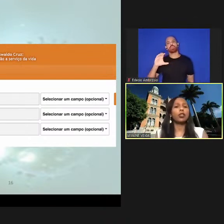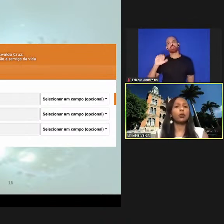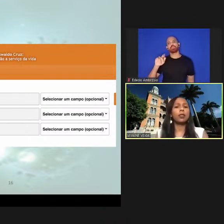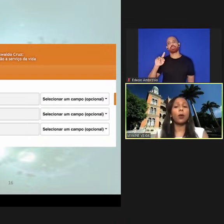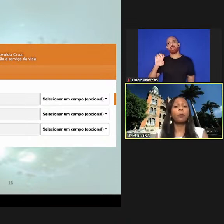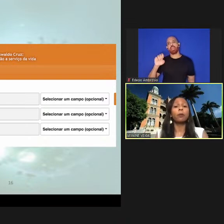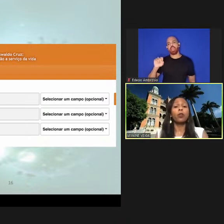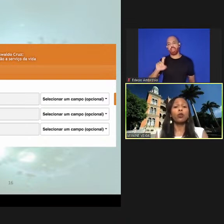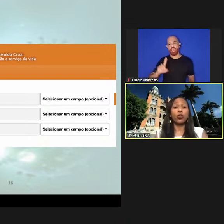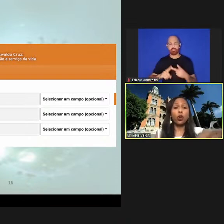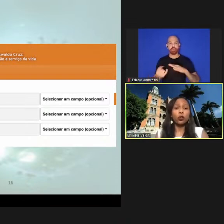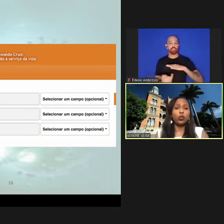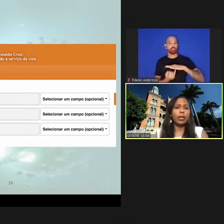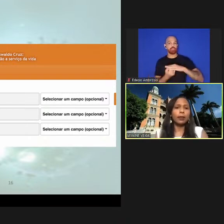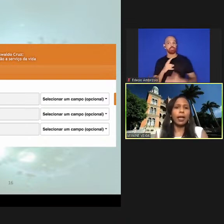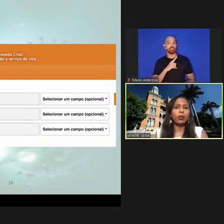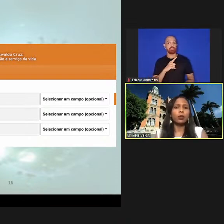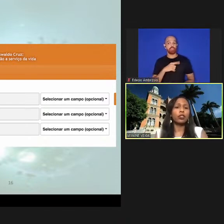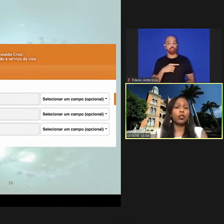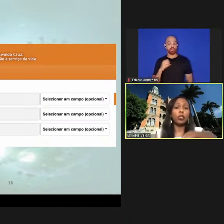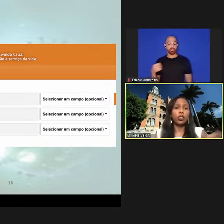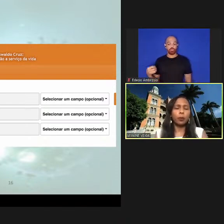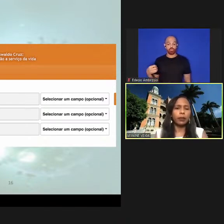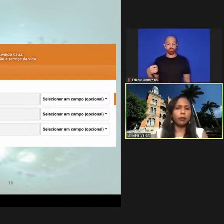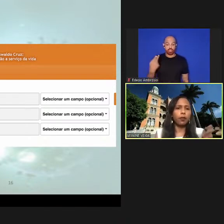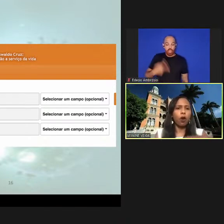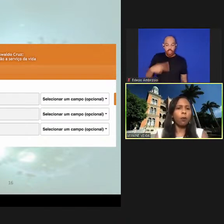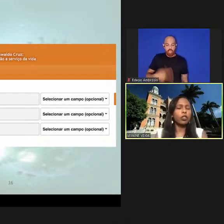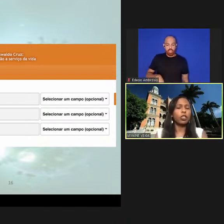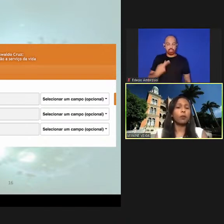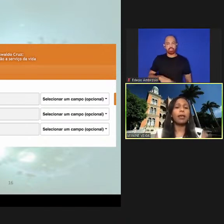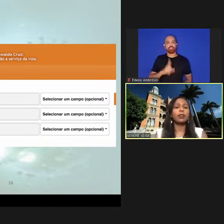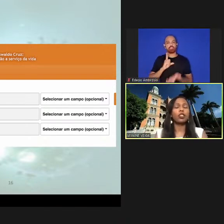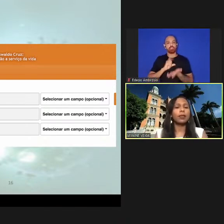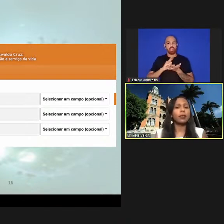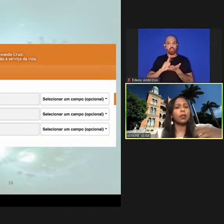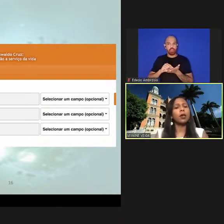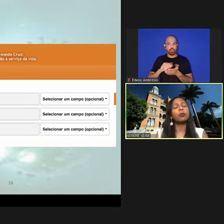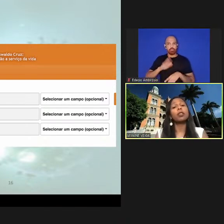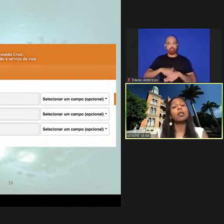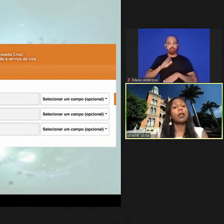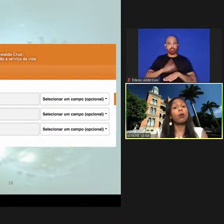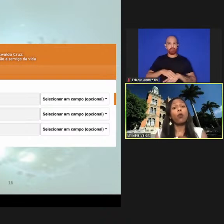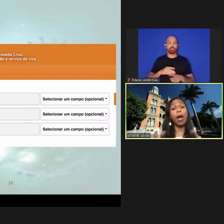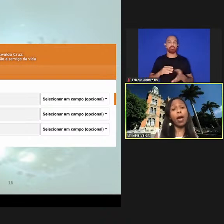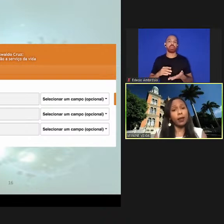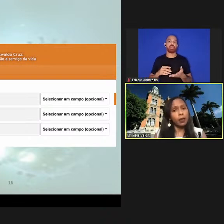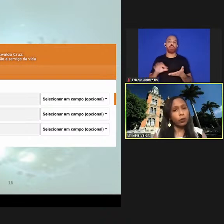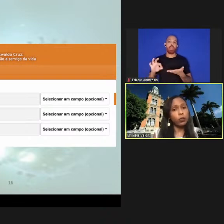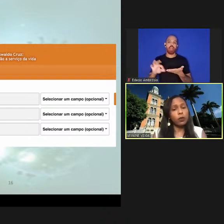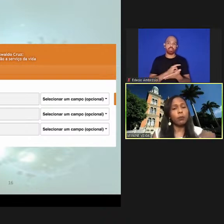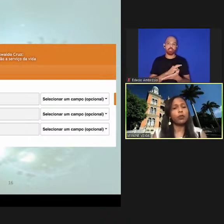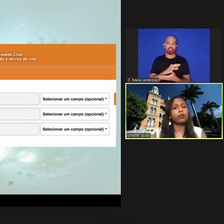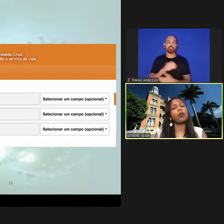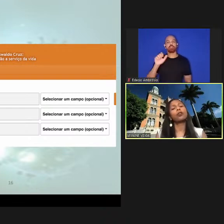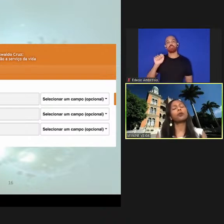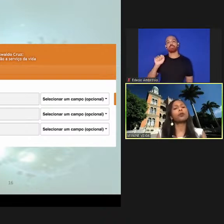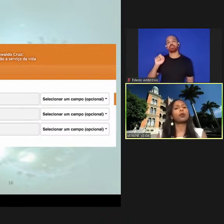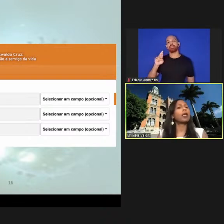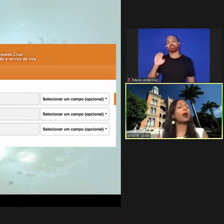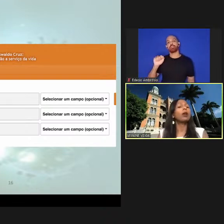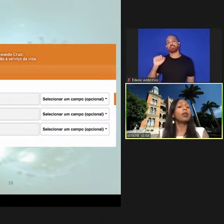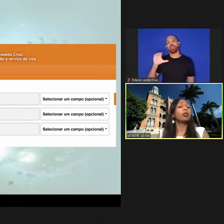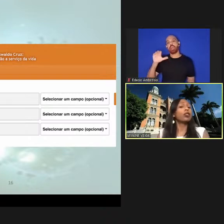tem na instituição os nossos catálogos as nossas plataformas as bases que assinamos o ARCA que é o nosso repositório